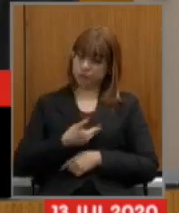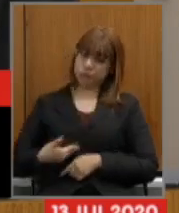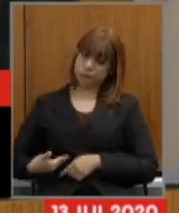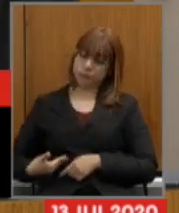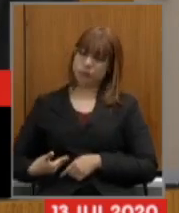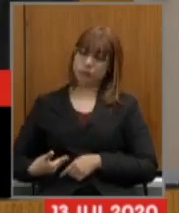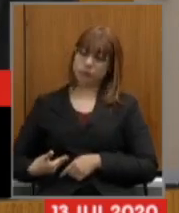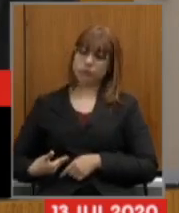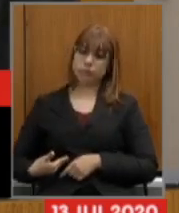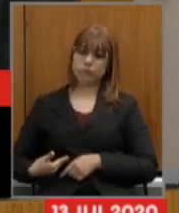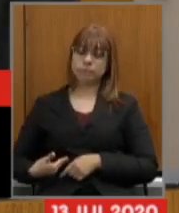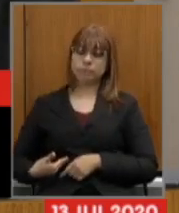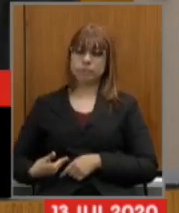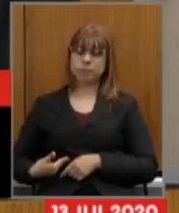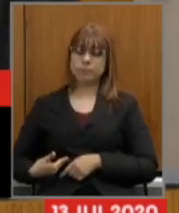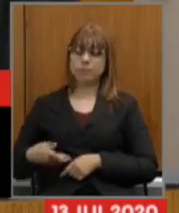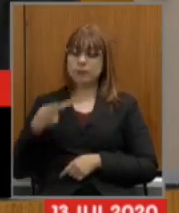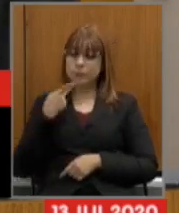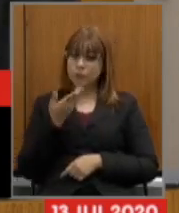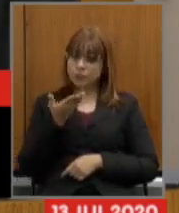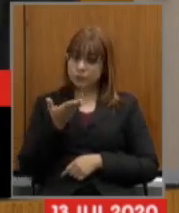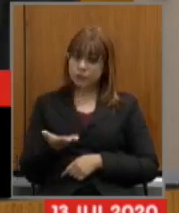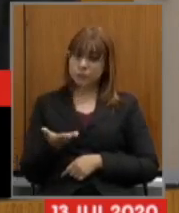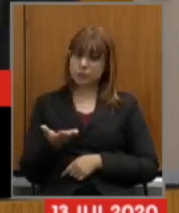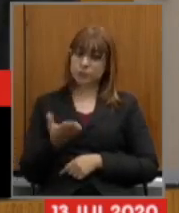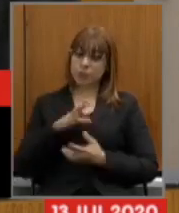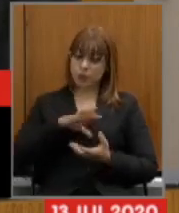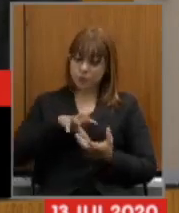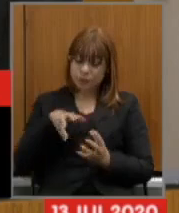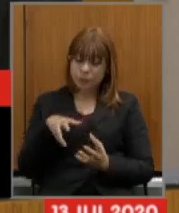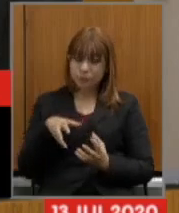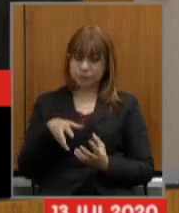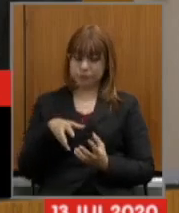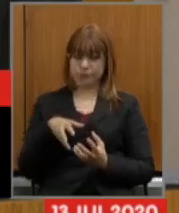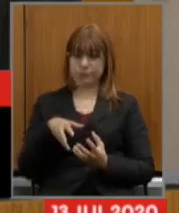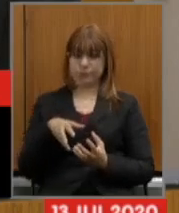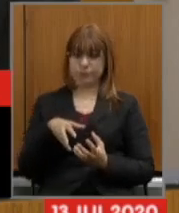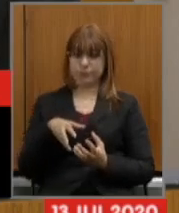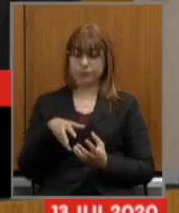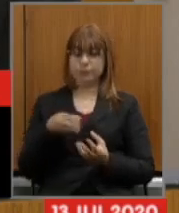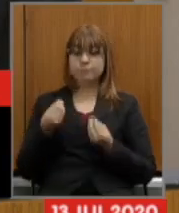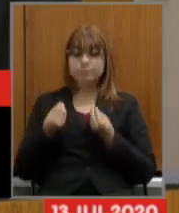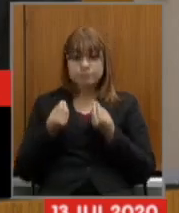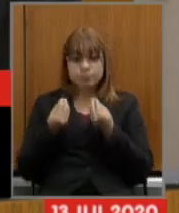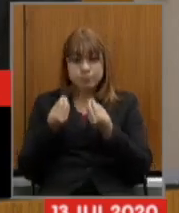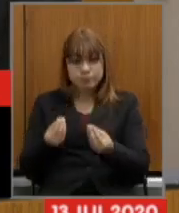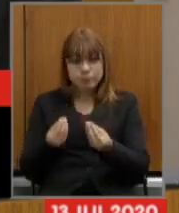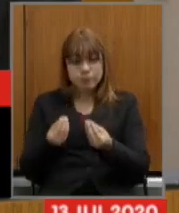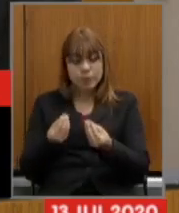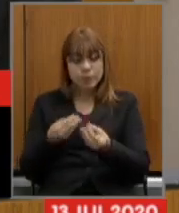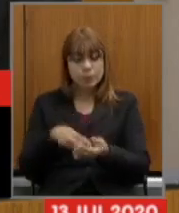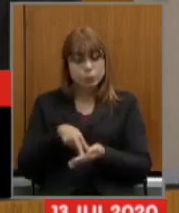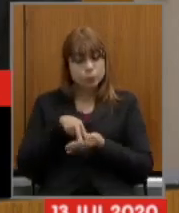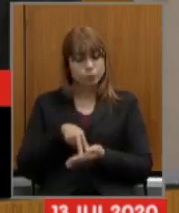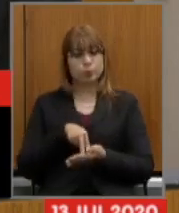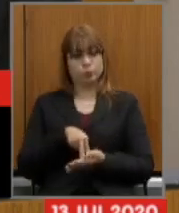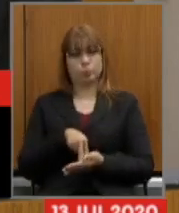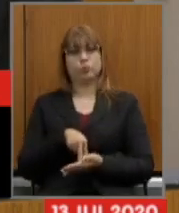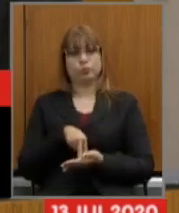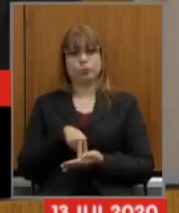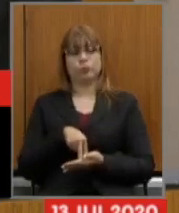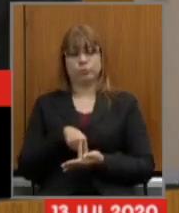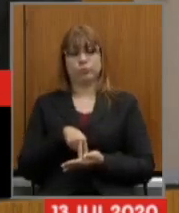dizer que essa reforma é para dar sustentabilidade